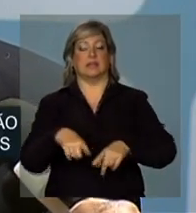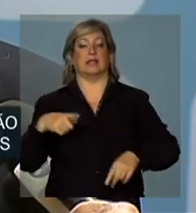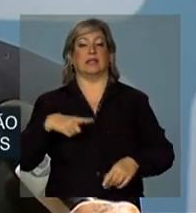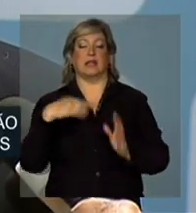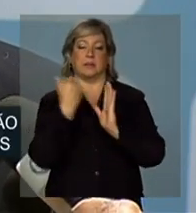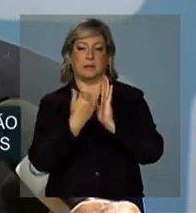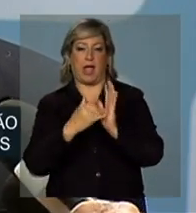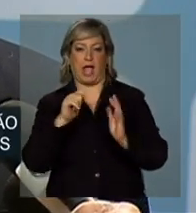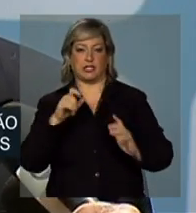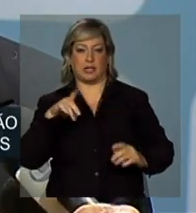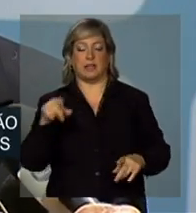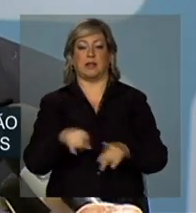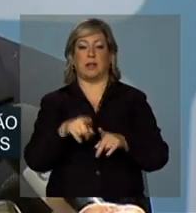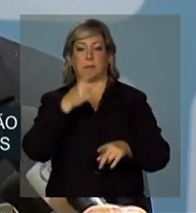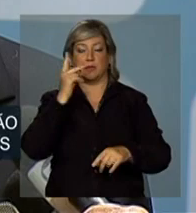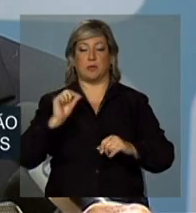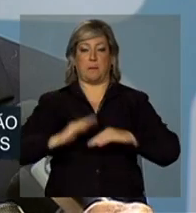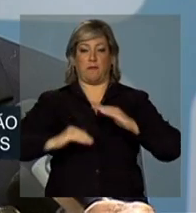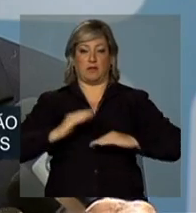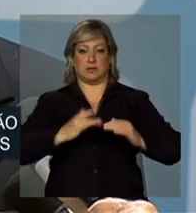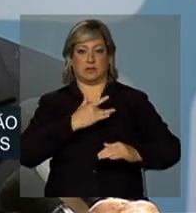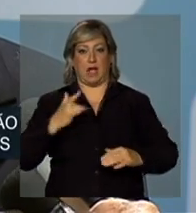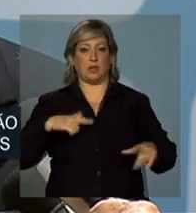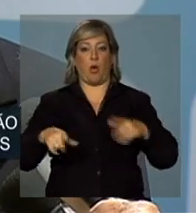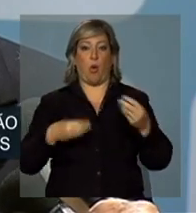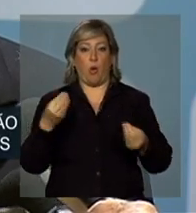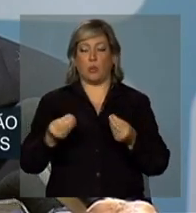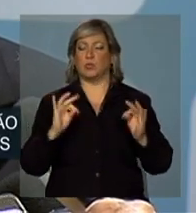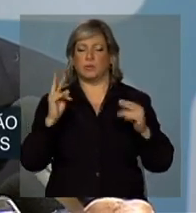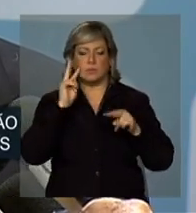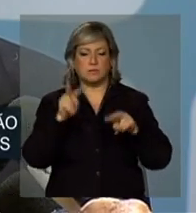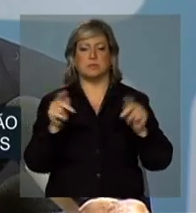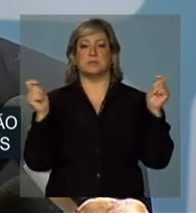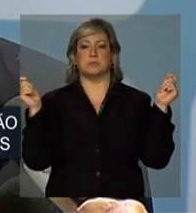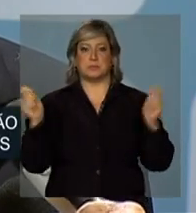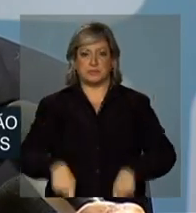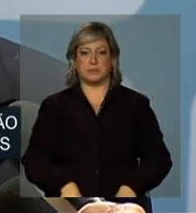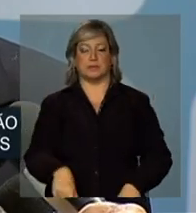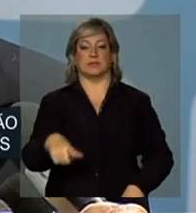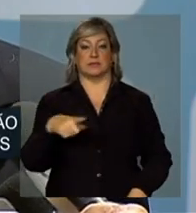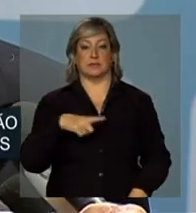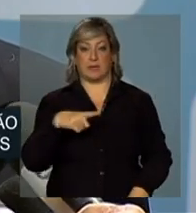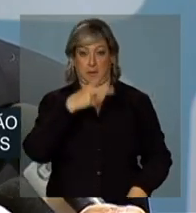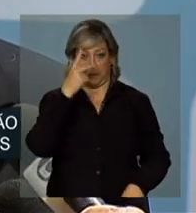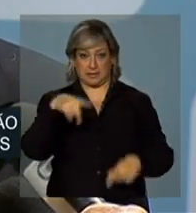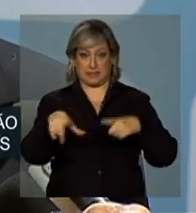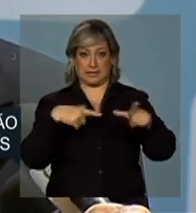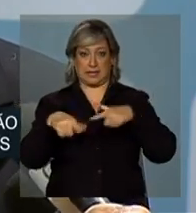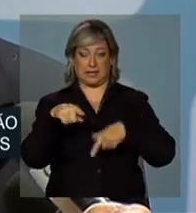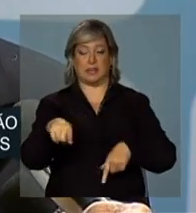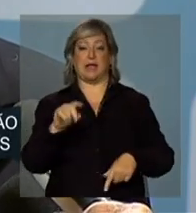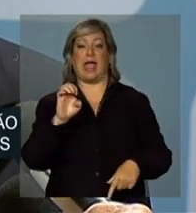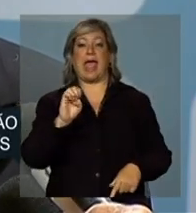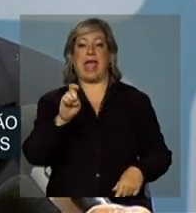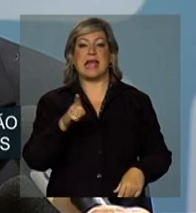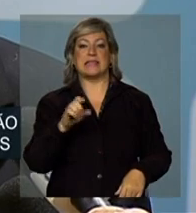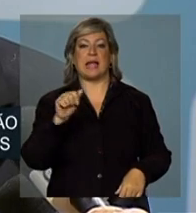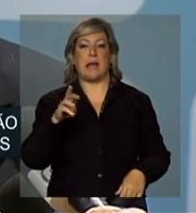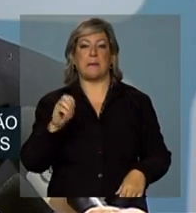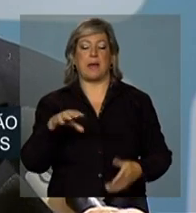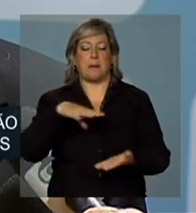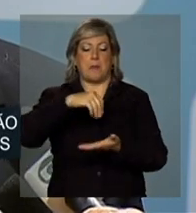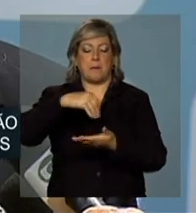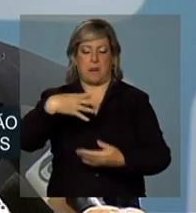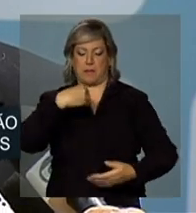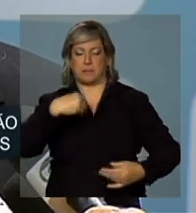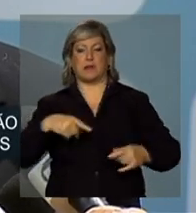profissionais de saúde, para que uma pessoa que é atendida na unidade básica de saúde, o seu atendimento, os seus exames, fiquem disponíveis para um profissional